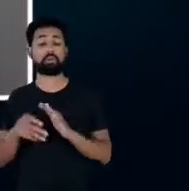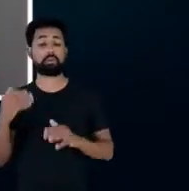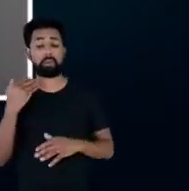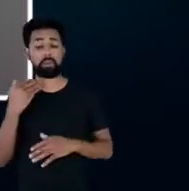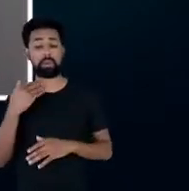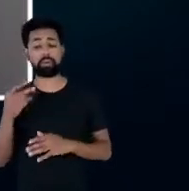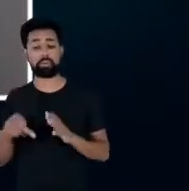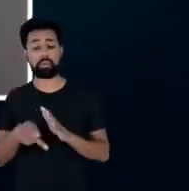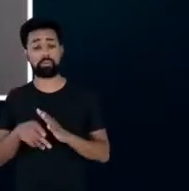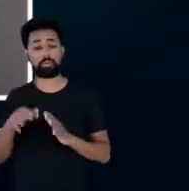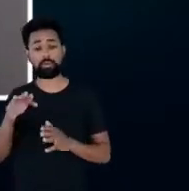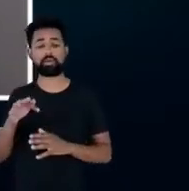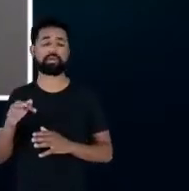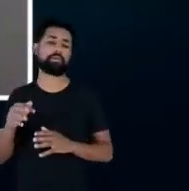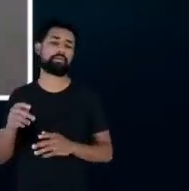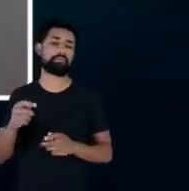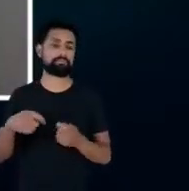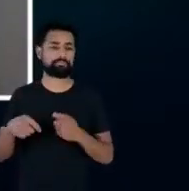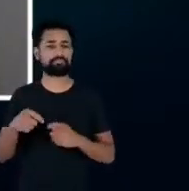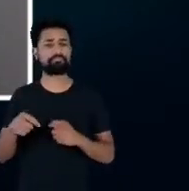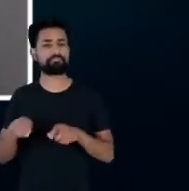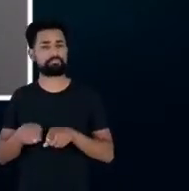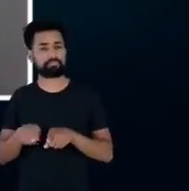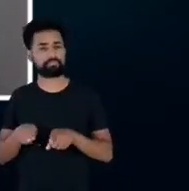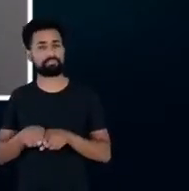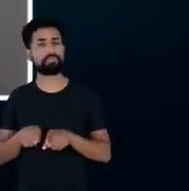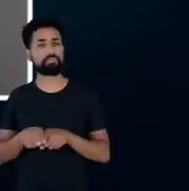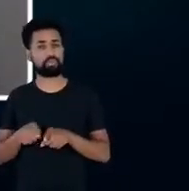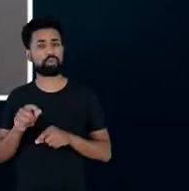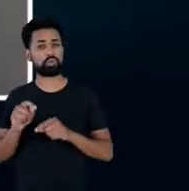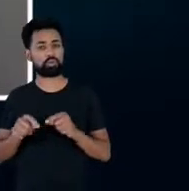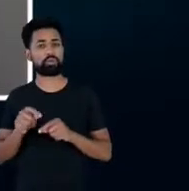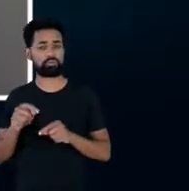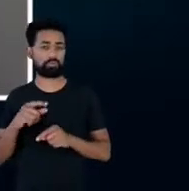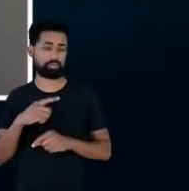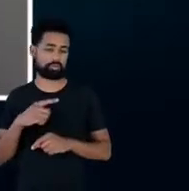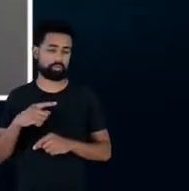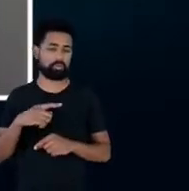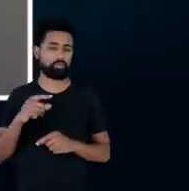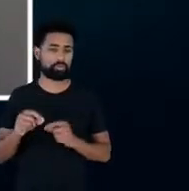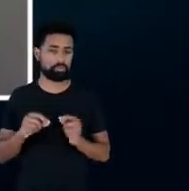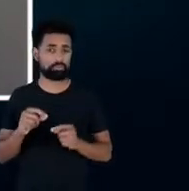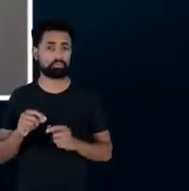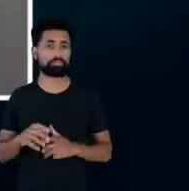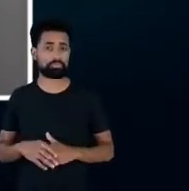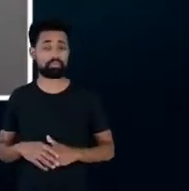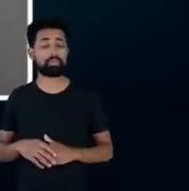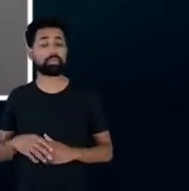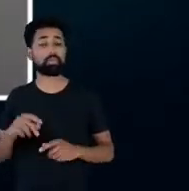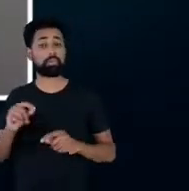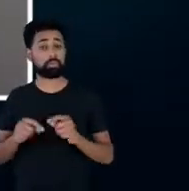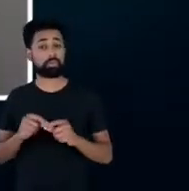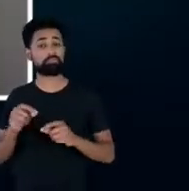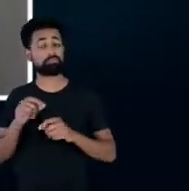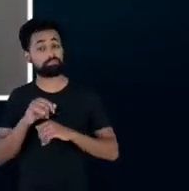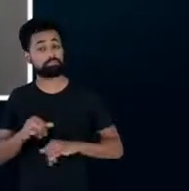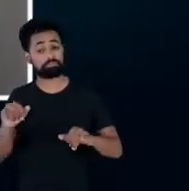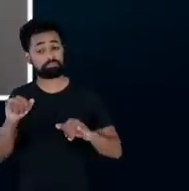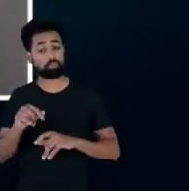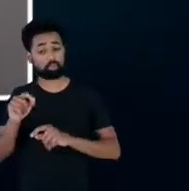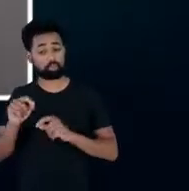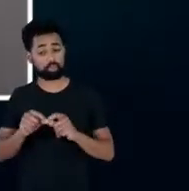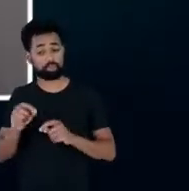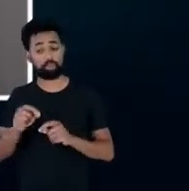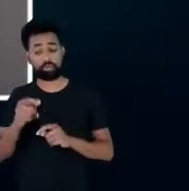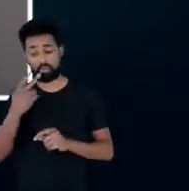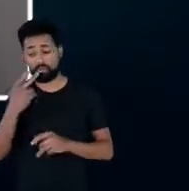mas para os fundos de investimento verde vamos chamar assim os fundos que estão sendo criados para iniciativas